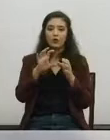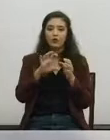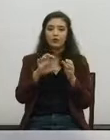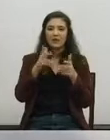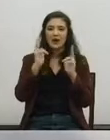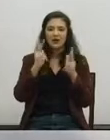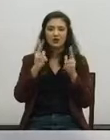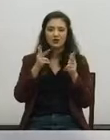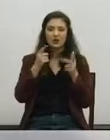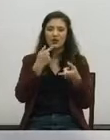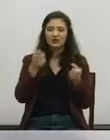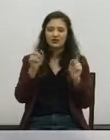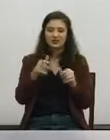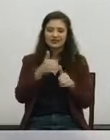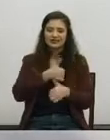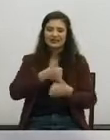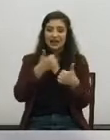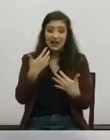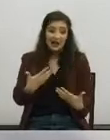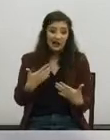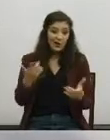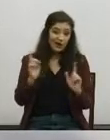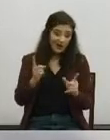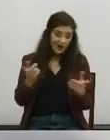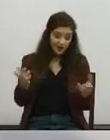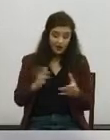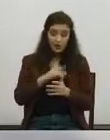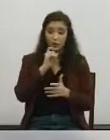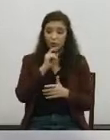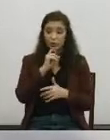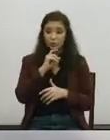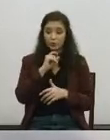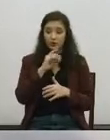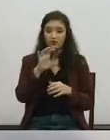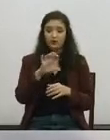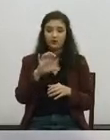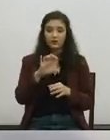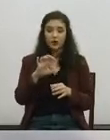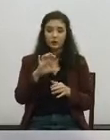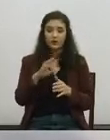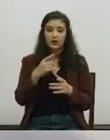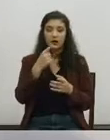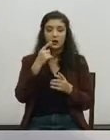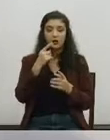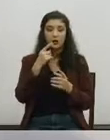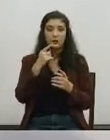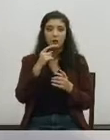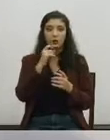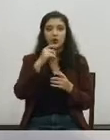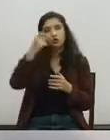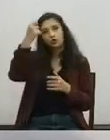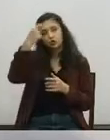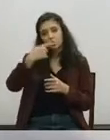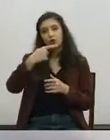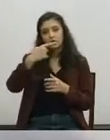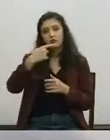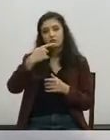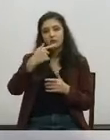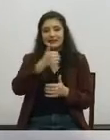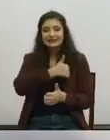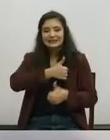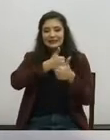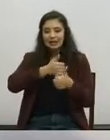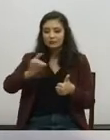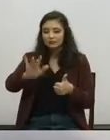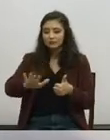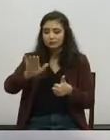autoestrada no meio da cidade que é que temos atualmente. E que possamos, de certa forma, ir ao encontro do que é a história daquela parte da nossa cidade.